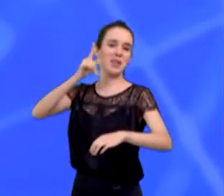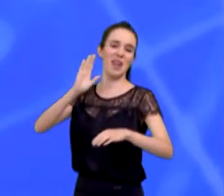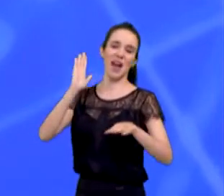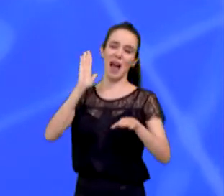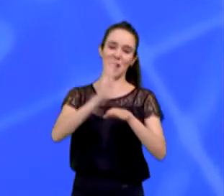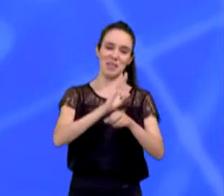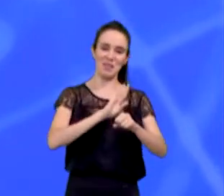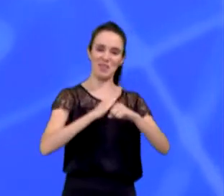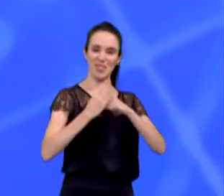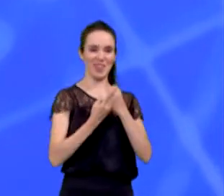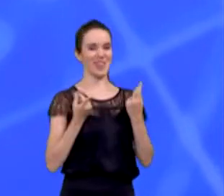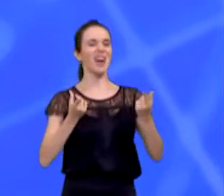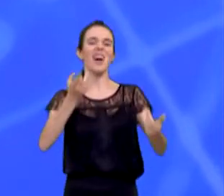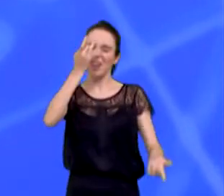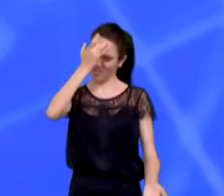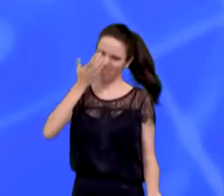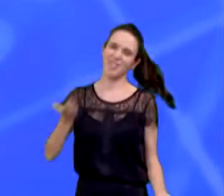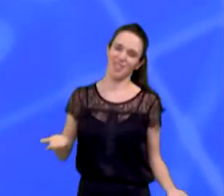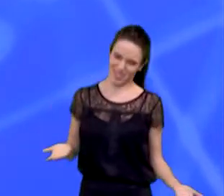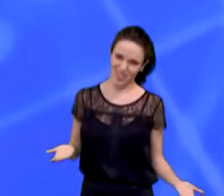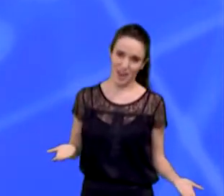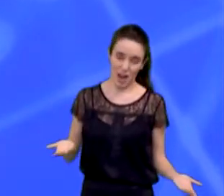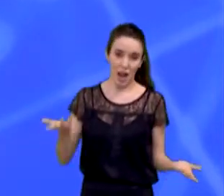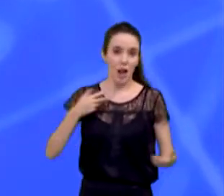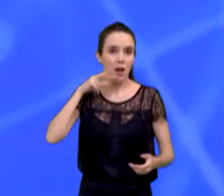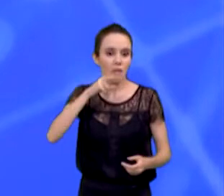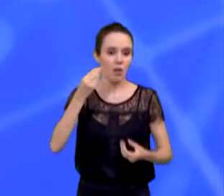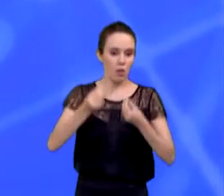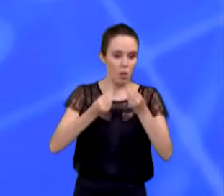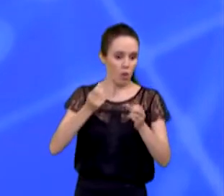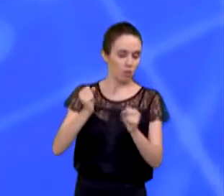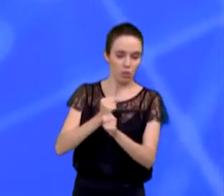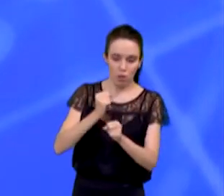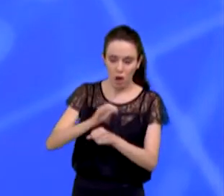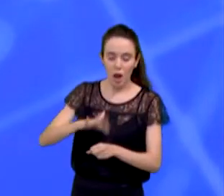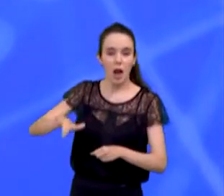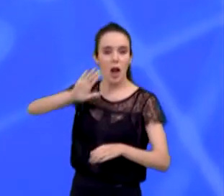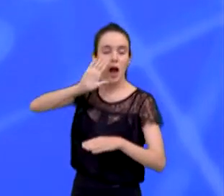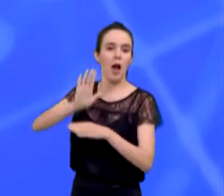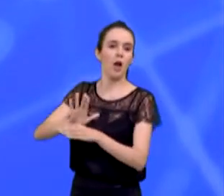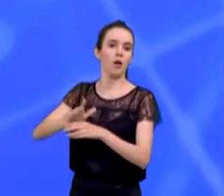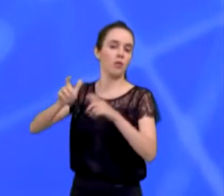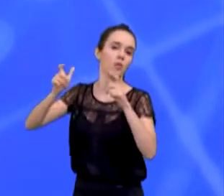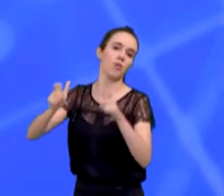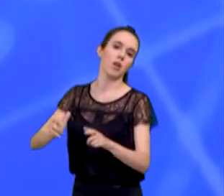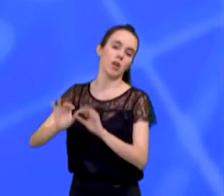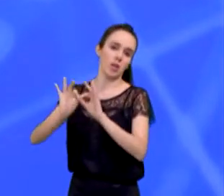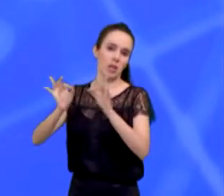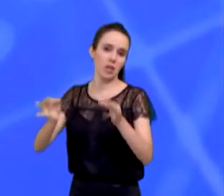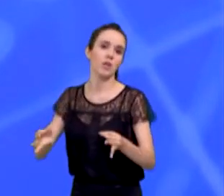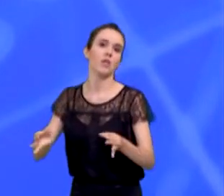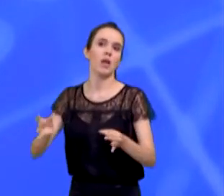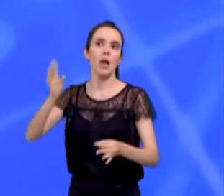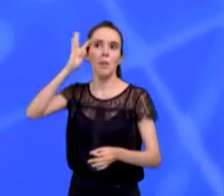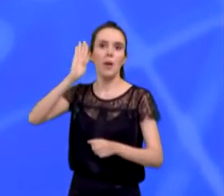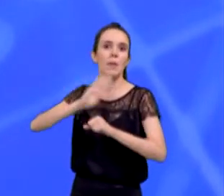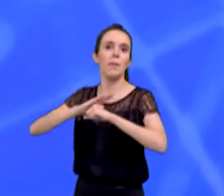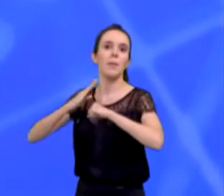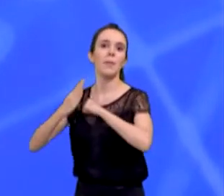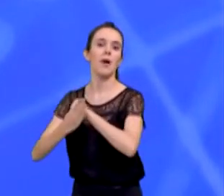Eu quero ver você regularizar as obras irregulares, você dar condições do Novo Horizonte,